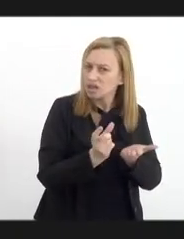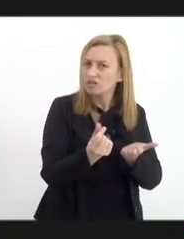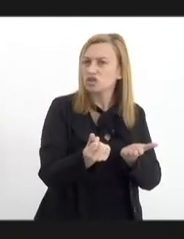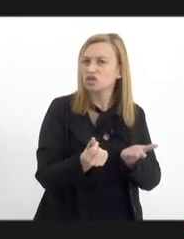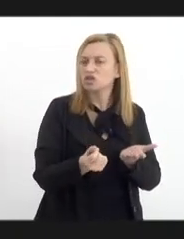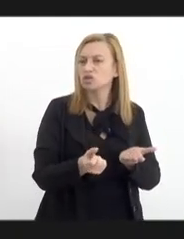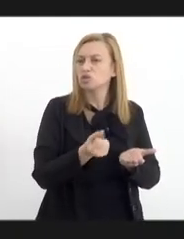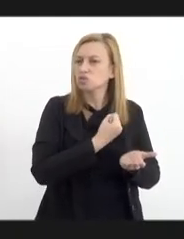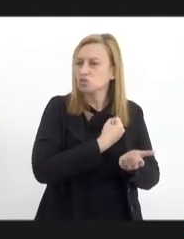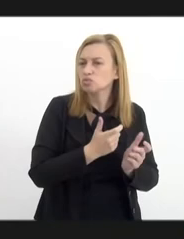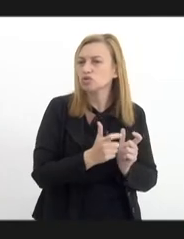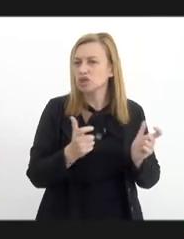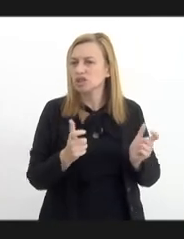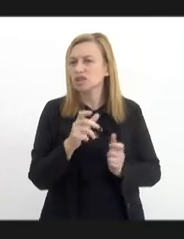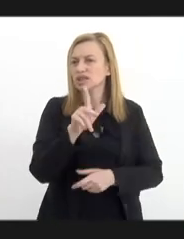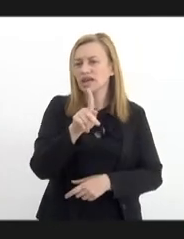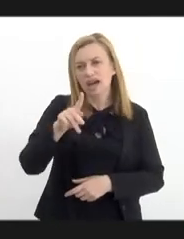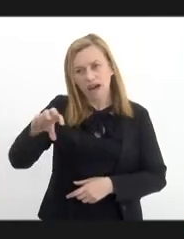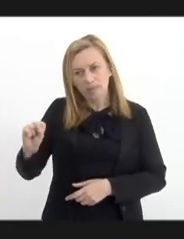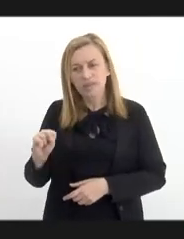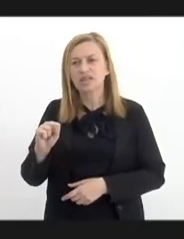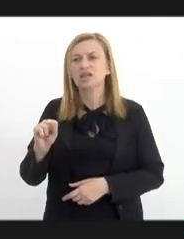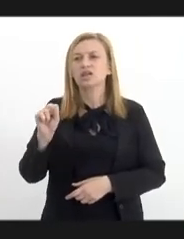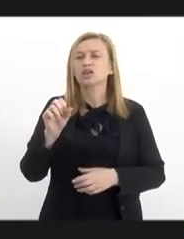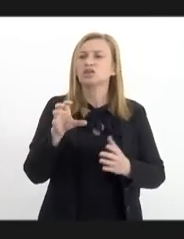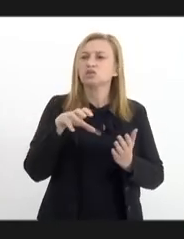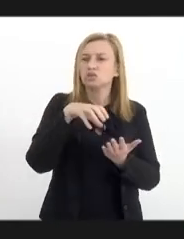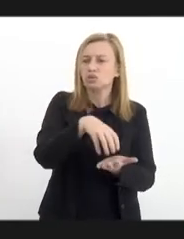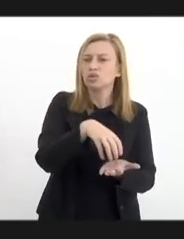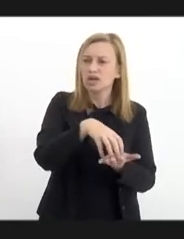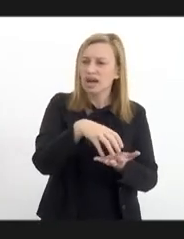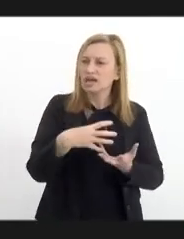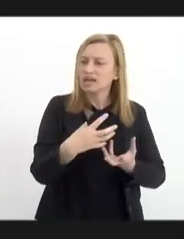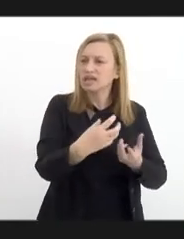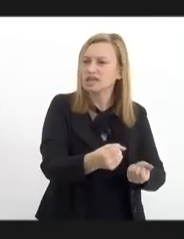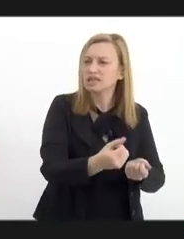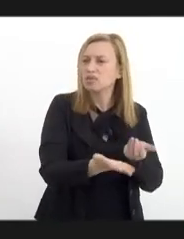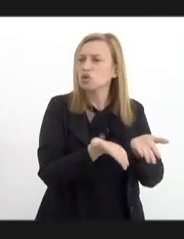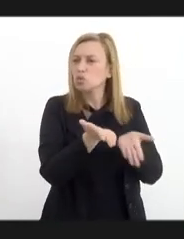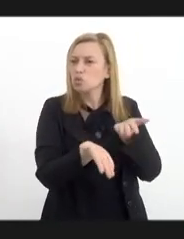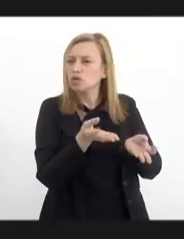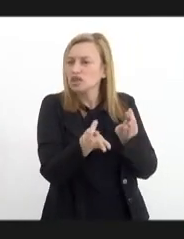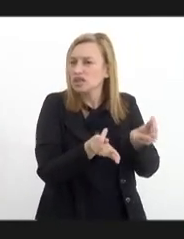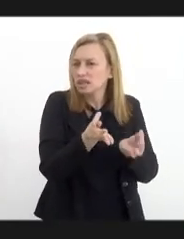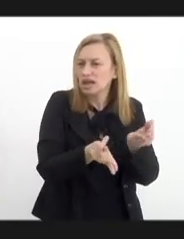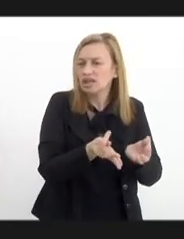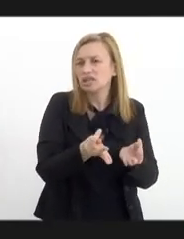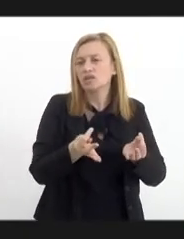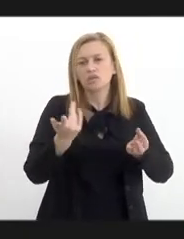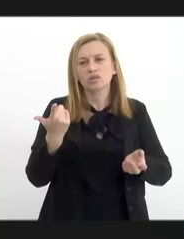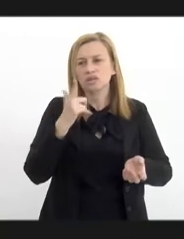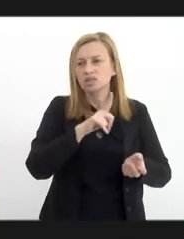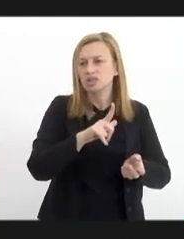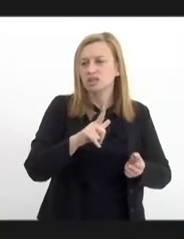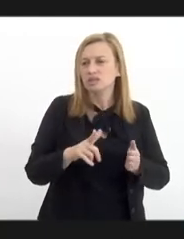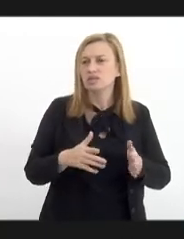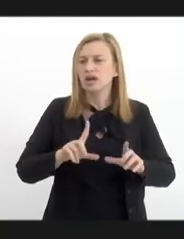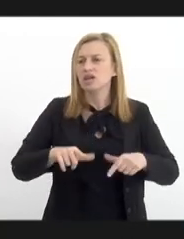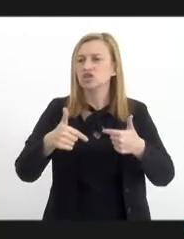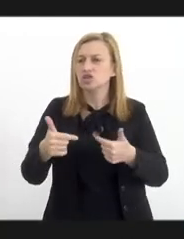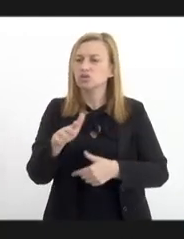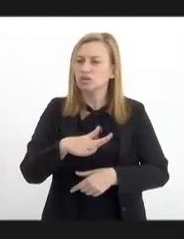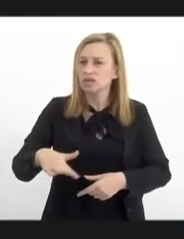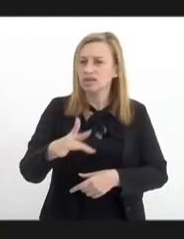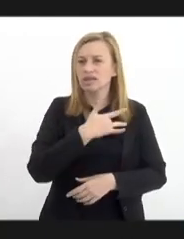no aumento de CAPS, no aumento de unidade de acolhimento, porque a partir disso que a gente também consegue acessar outros dispositivos de saúde.